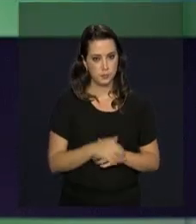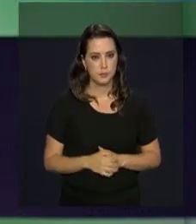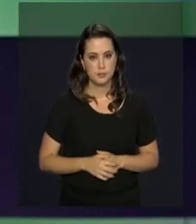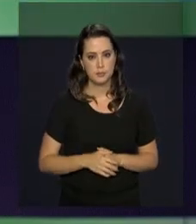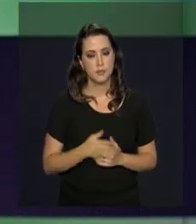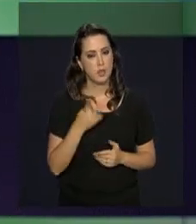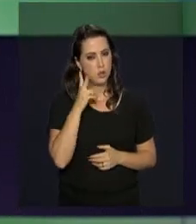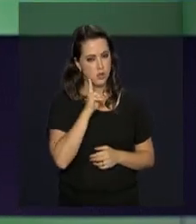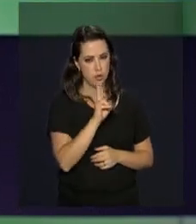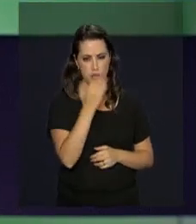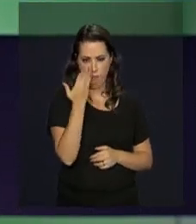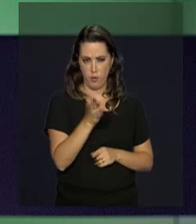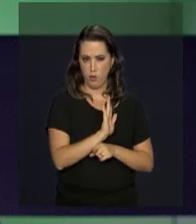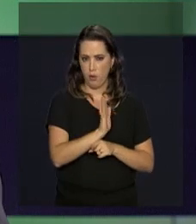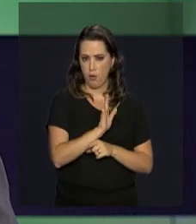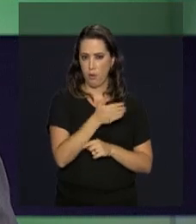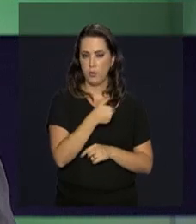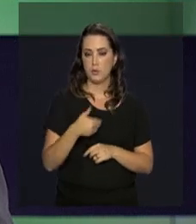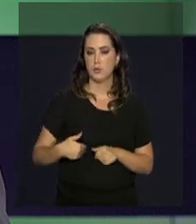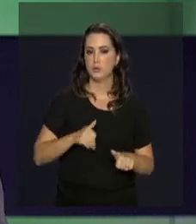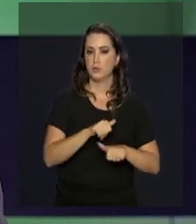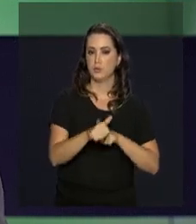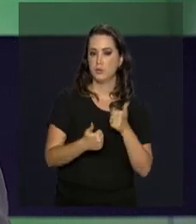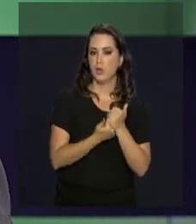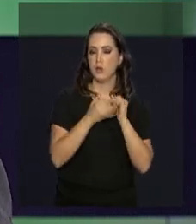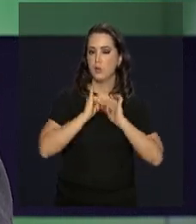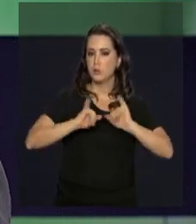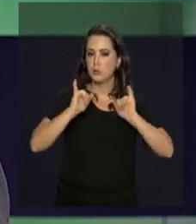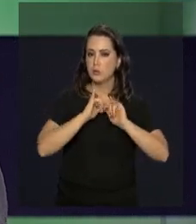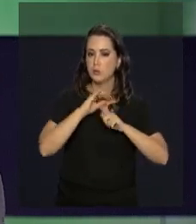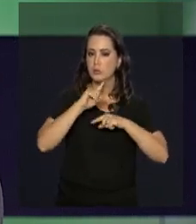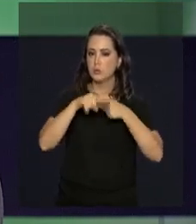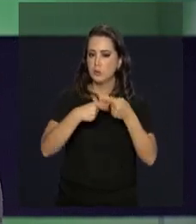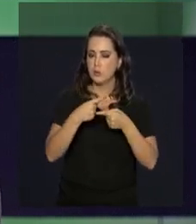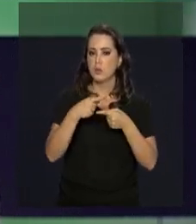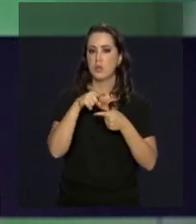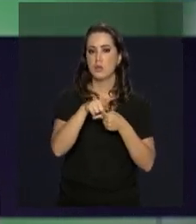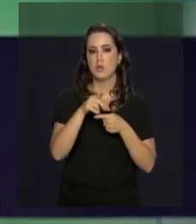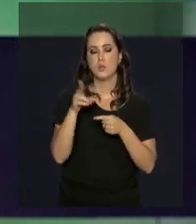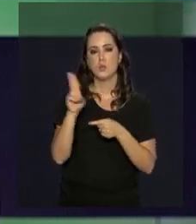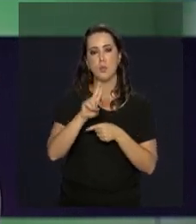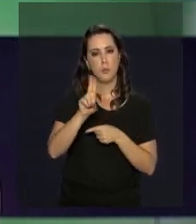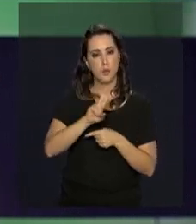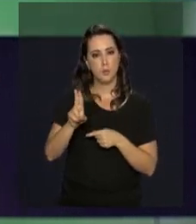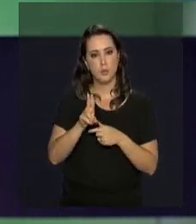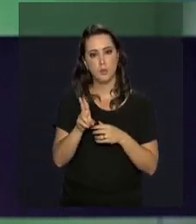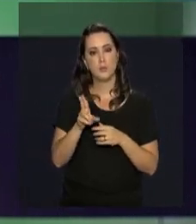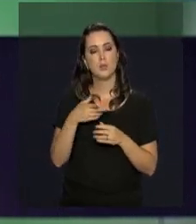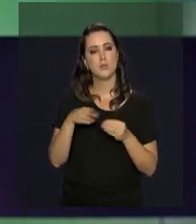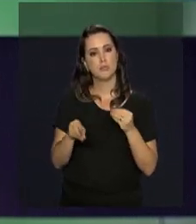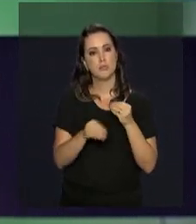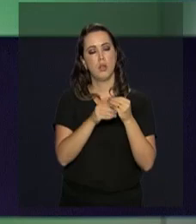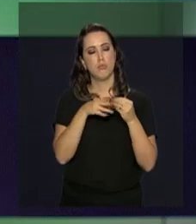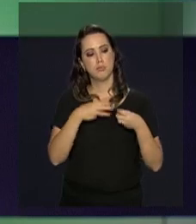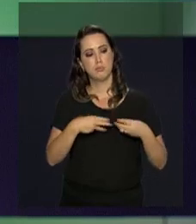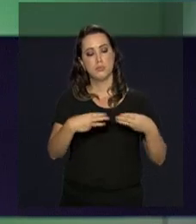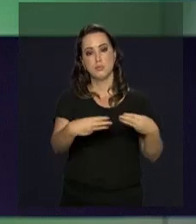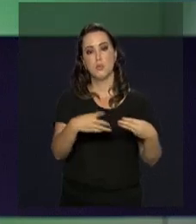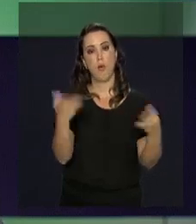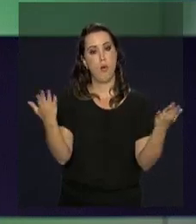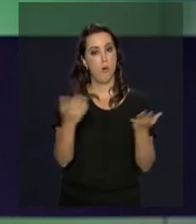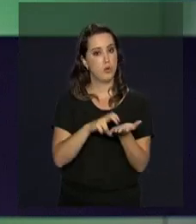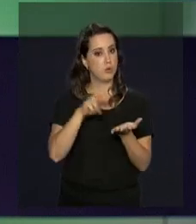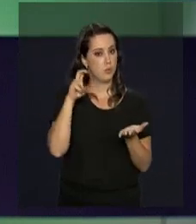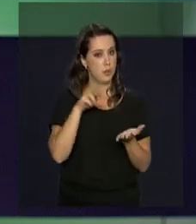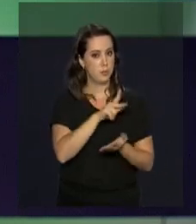Bem, como vimos aí na reportagem, o governo de transição deve anunciar nos próximos dias os demais nomes que vão compor os ministérios. Hoje pela